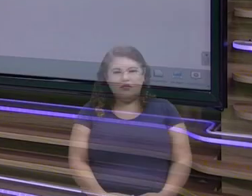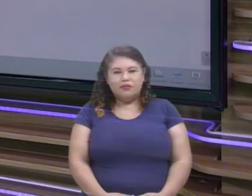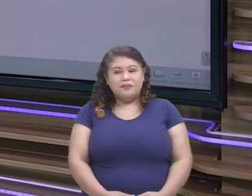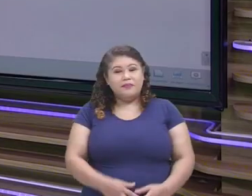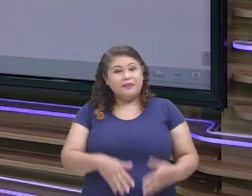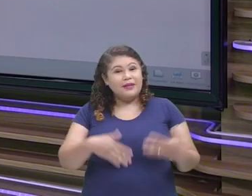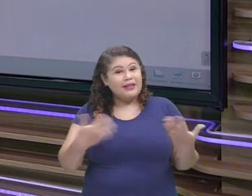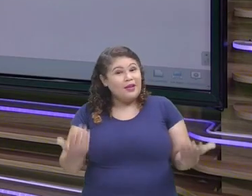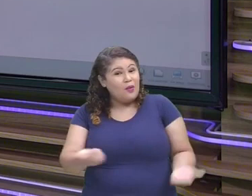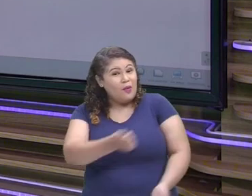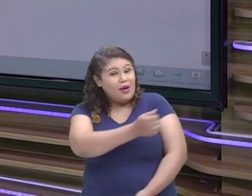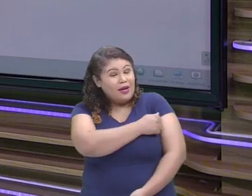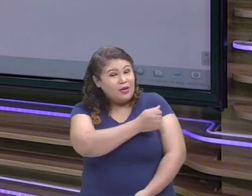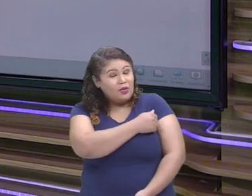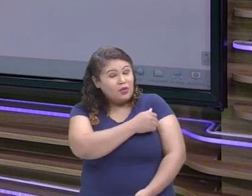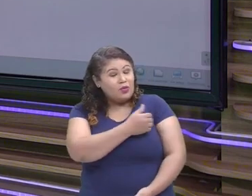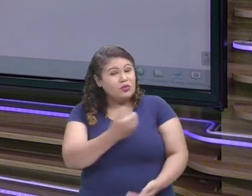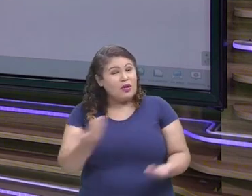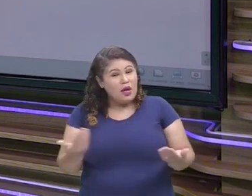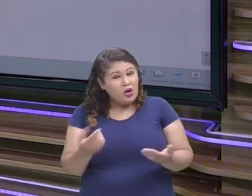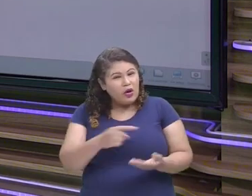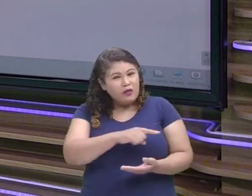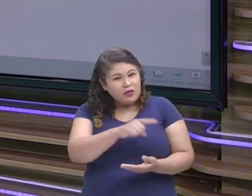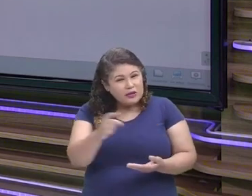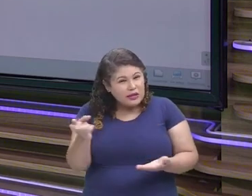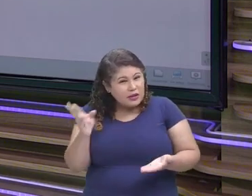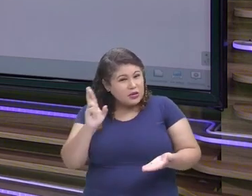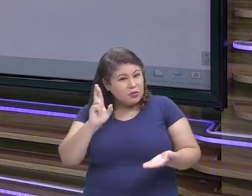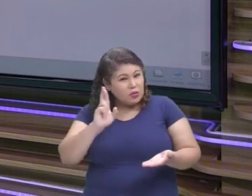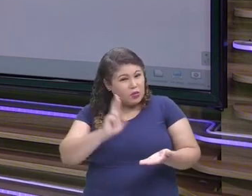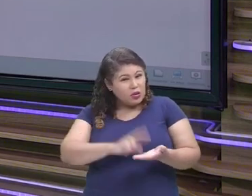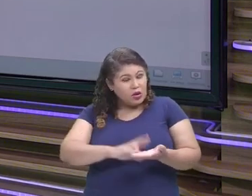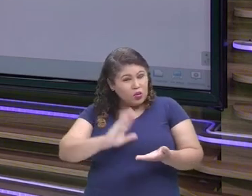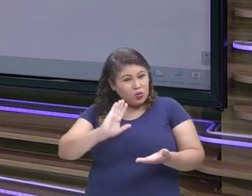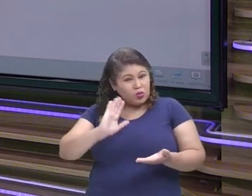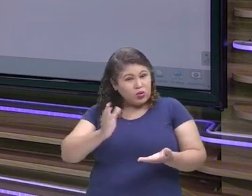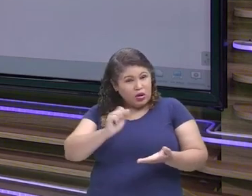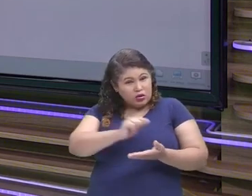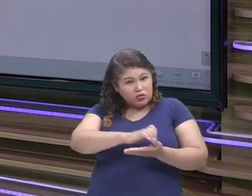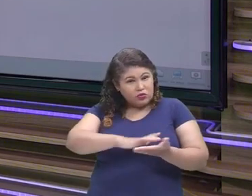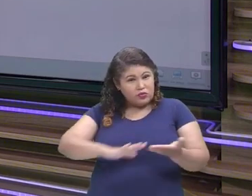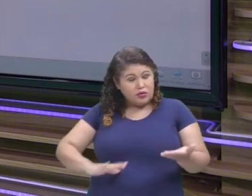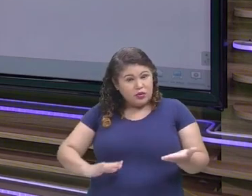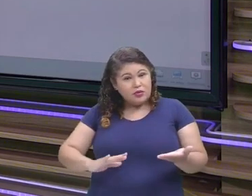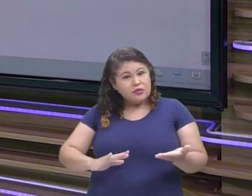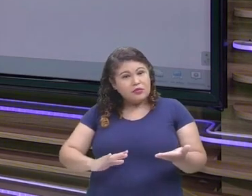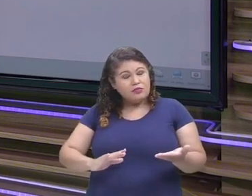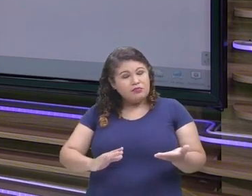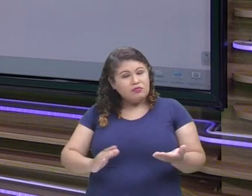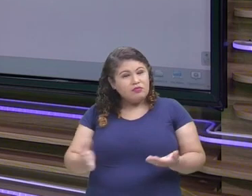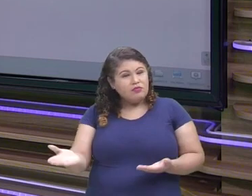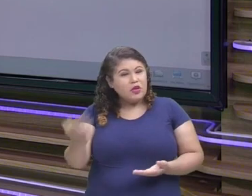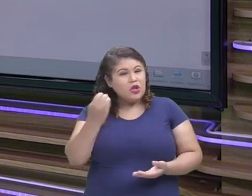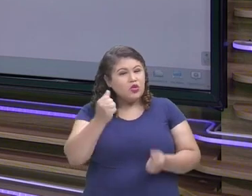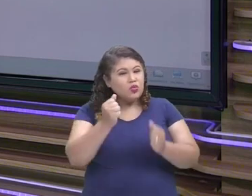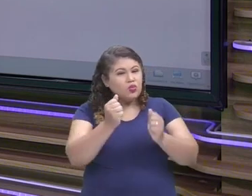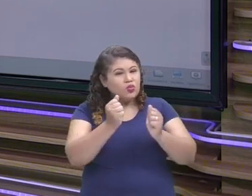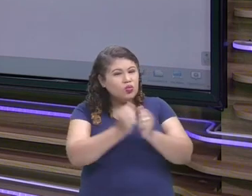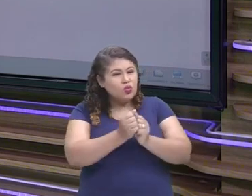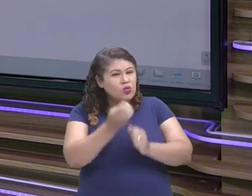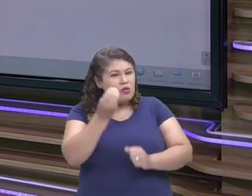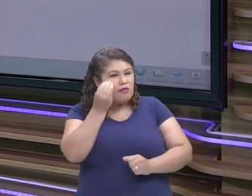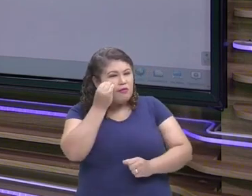Crianças, agora que vocês já resolveram os nossos dois desafios do dia, vamos lá investigar